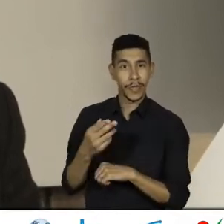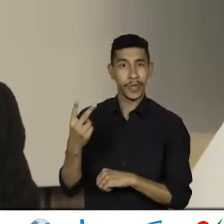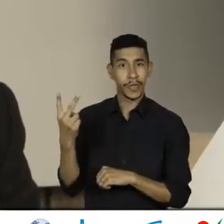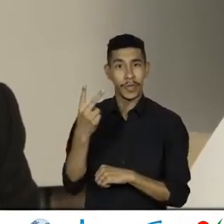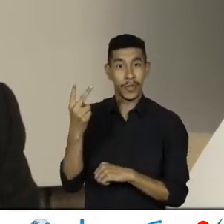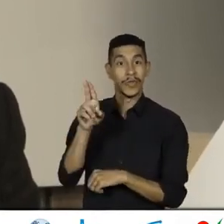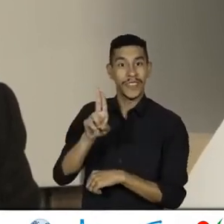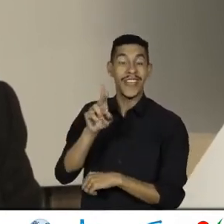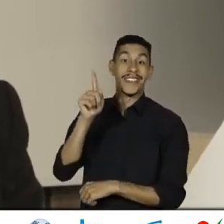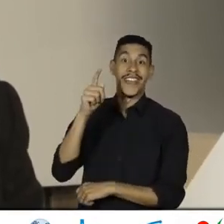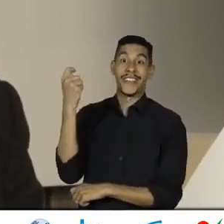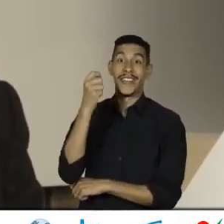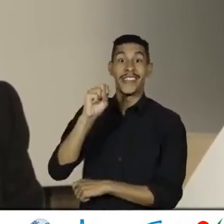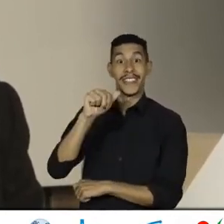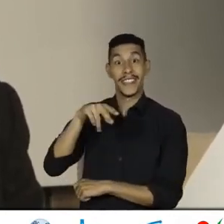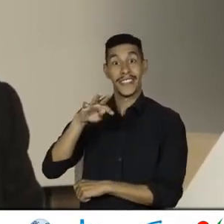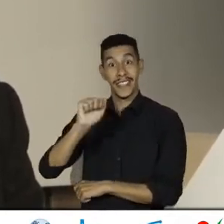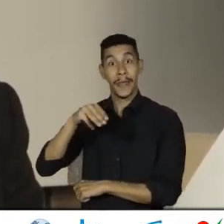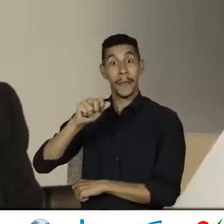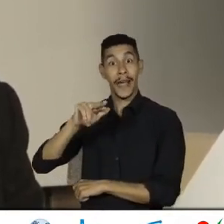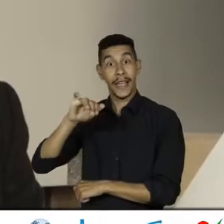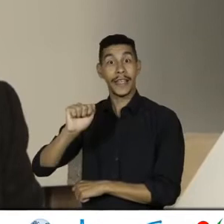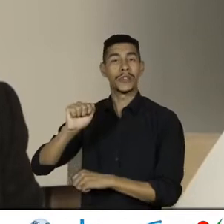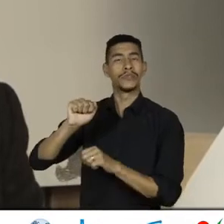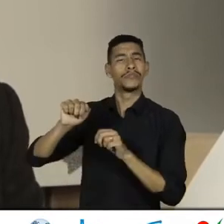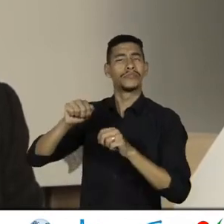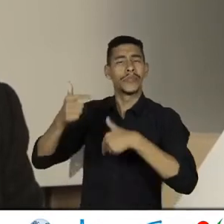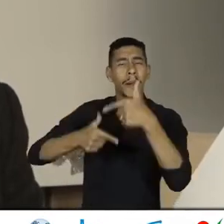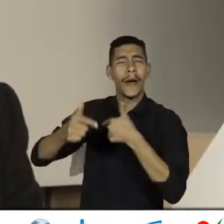Campesinato Na qual desenvolve Atividades de pesquisa